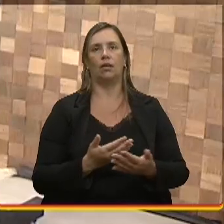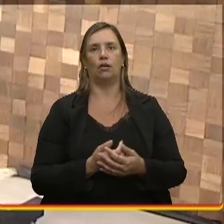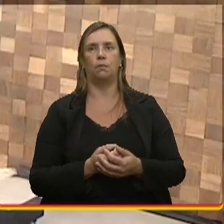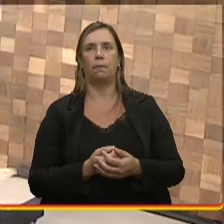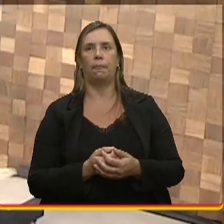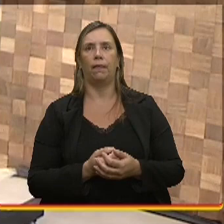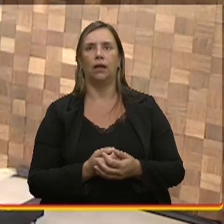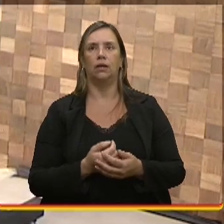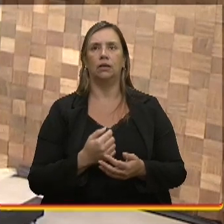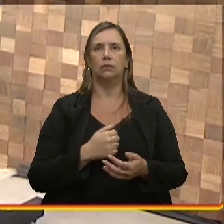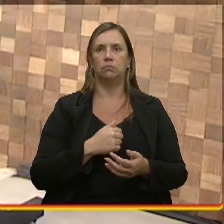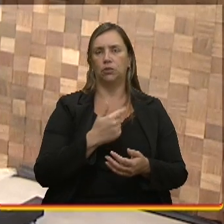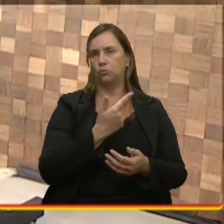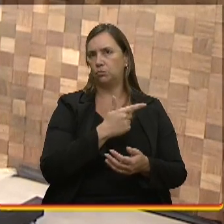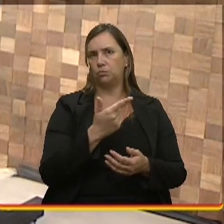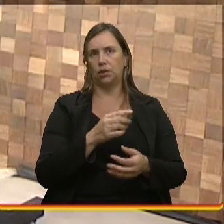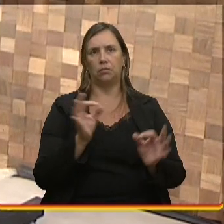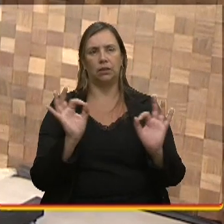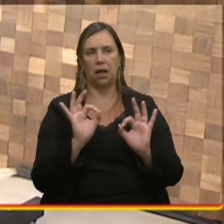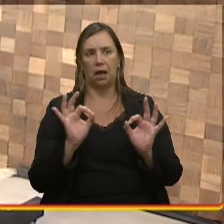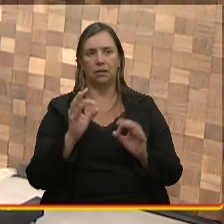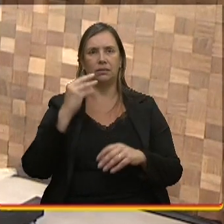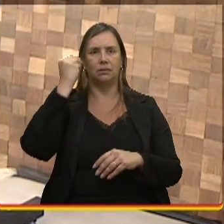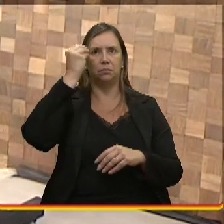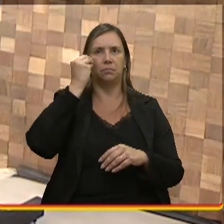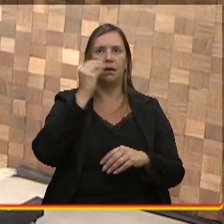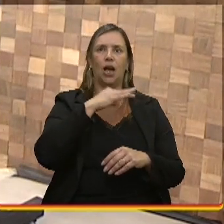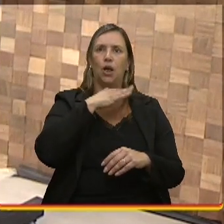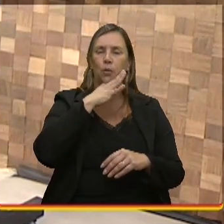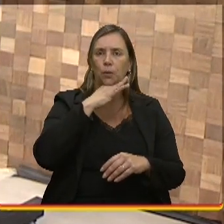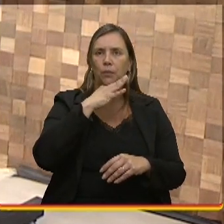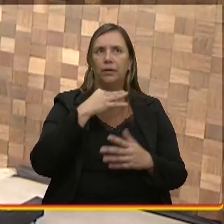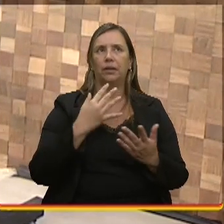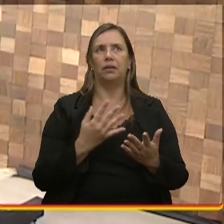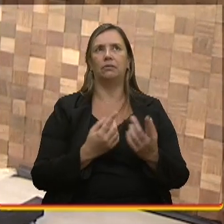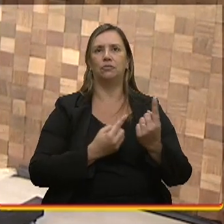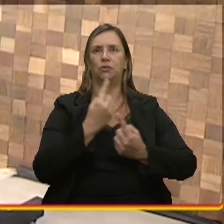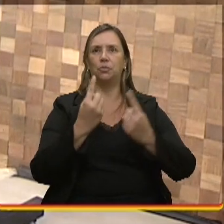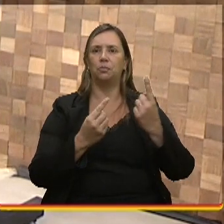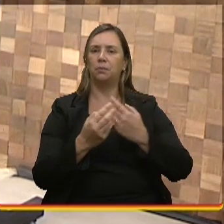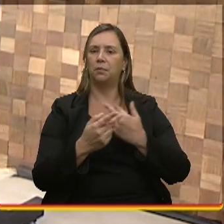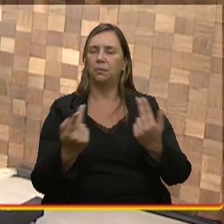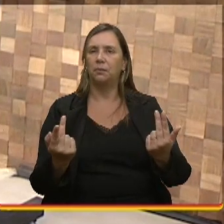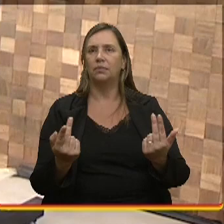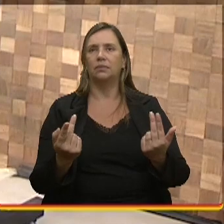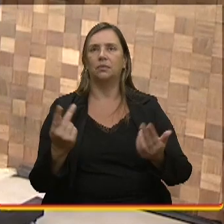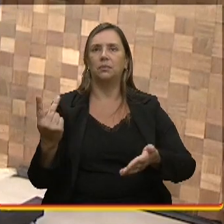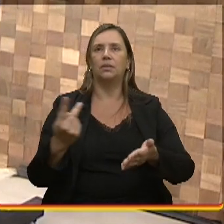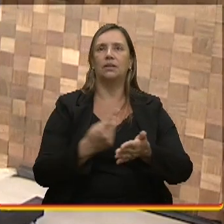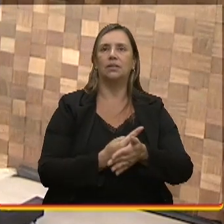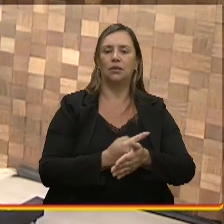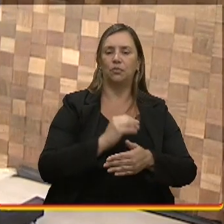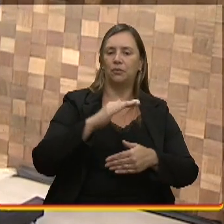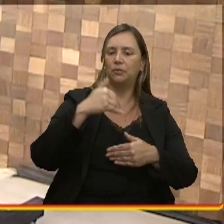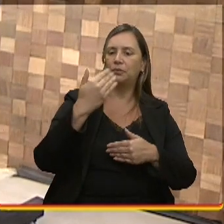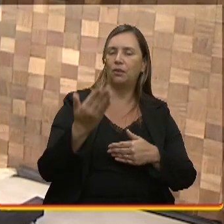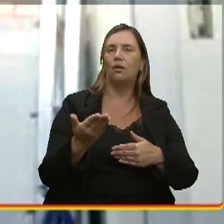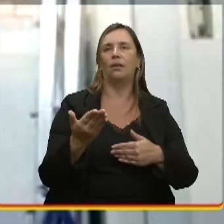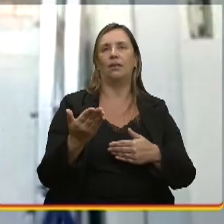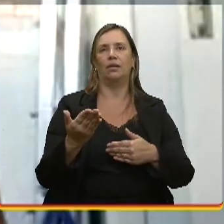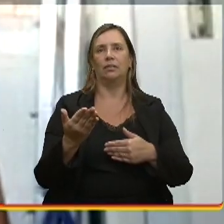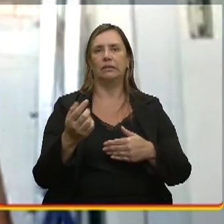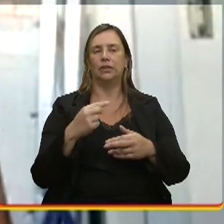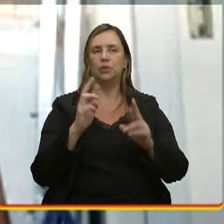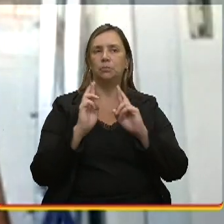ainda bem, né, não tenho nenhuma experiência ruim de, assim, de algo que tenha acontecido fora do que eu